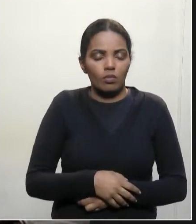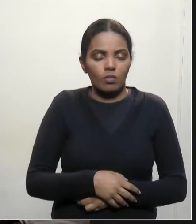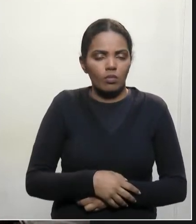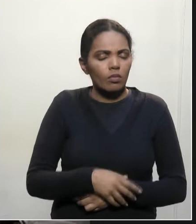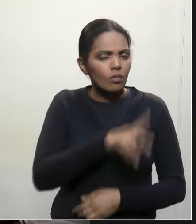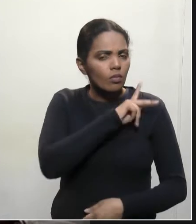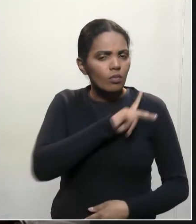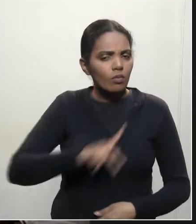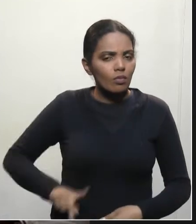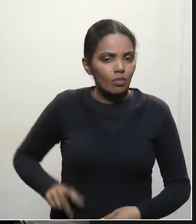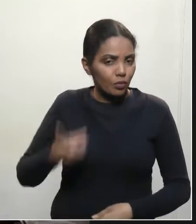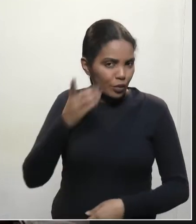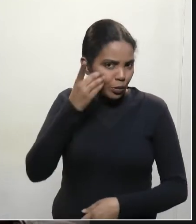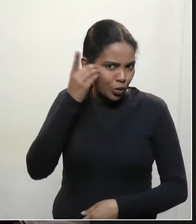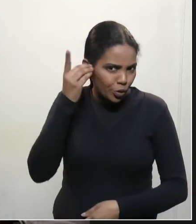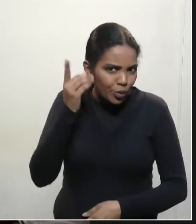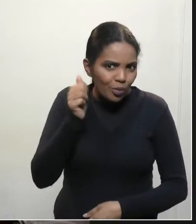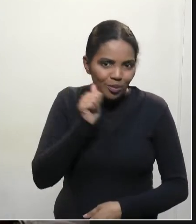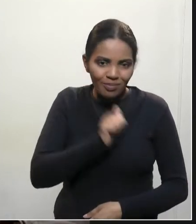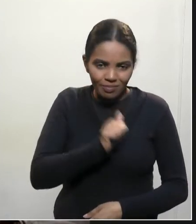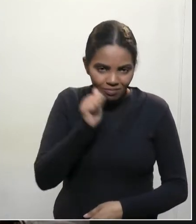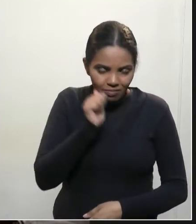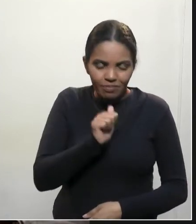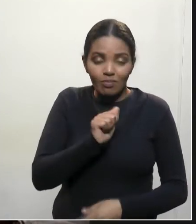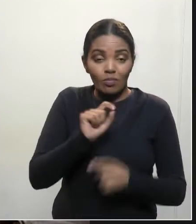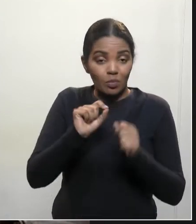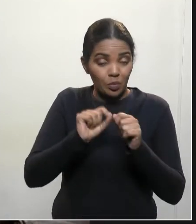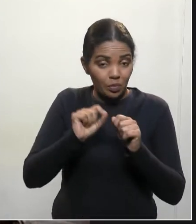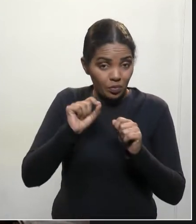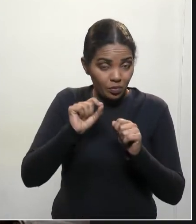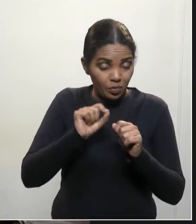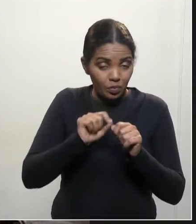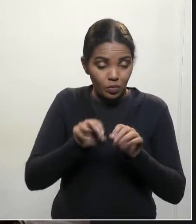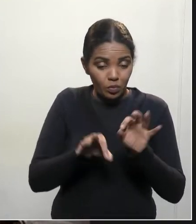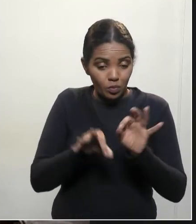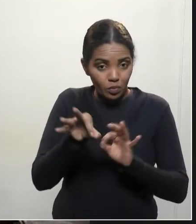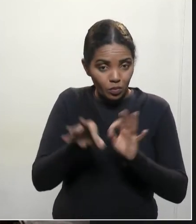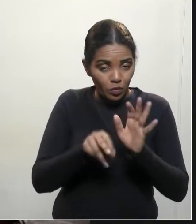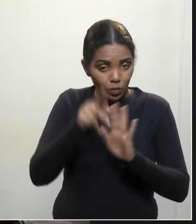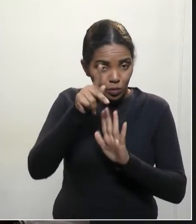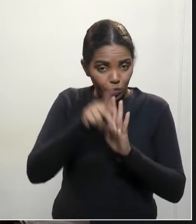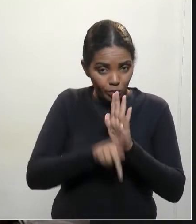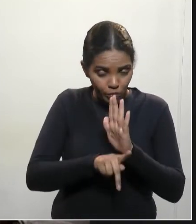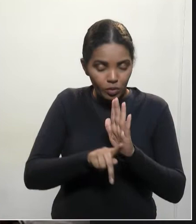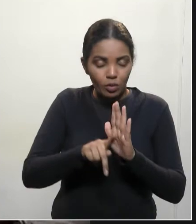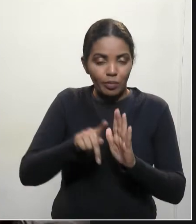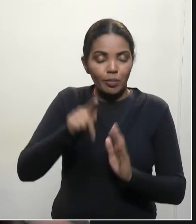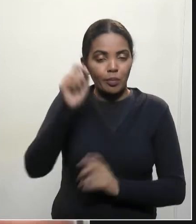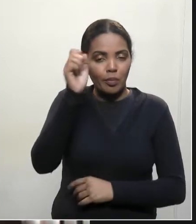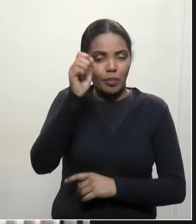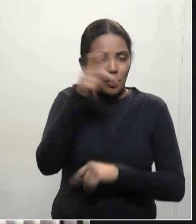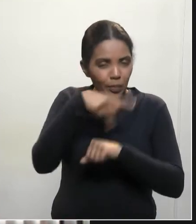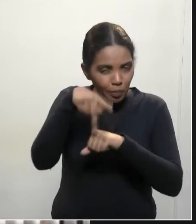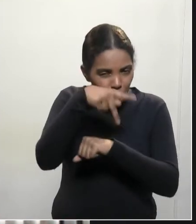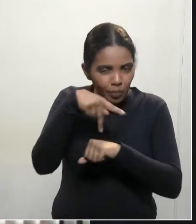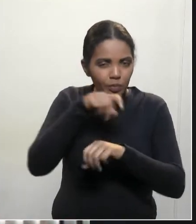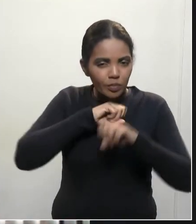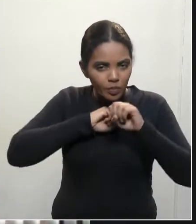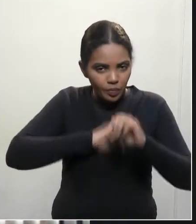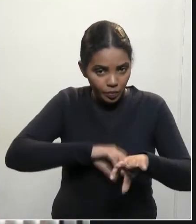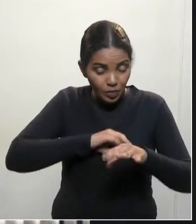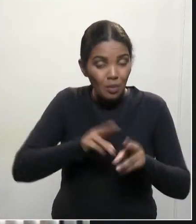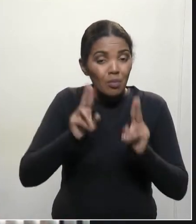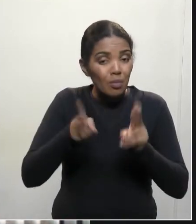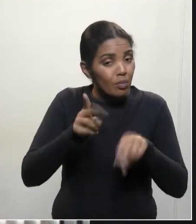Dilma, quando ela fez o programa Pátria Educadora, nesta mesma época, ela fez um